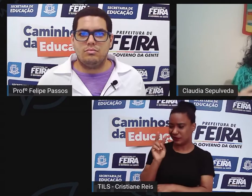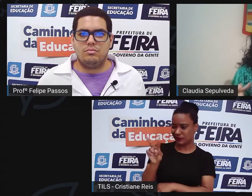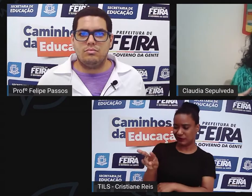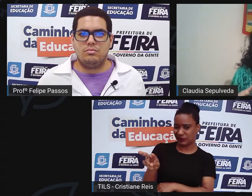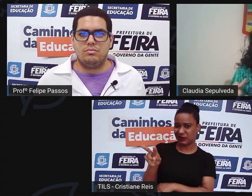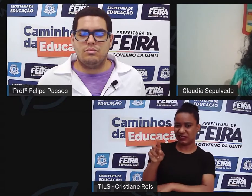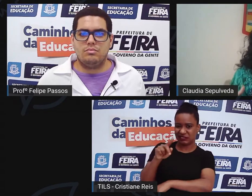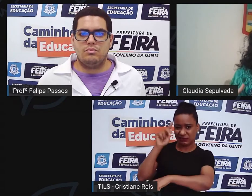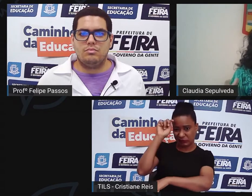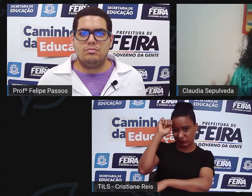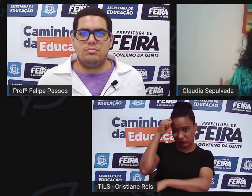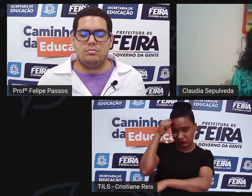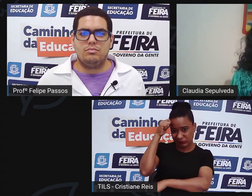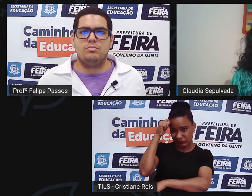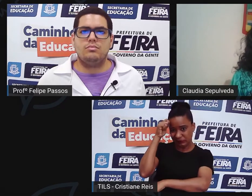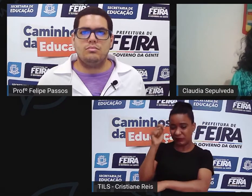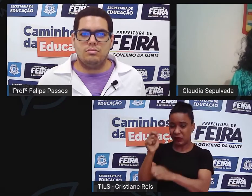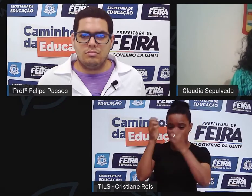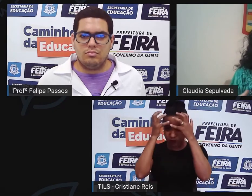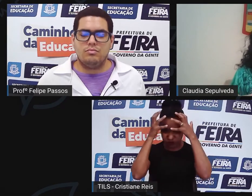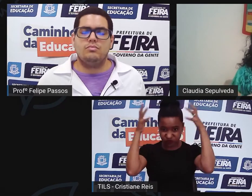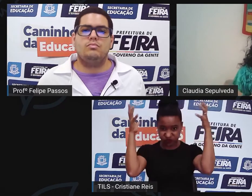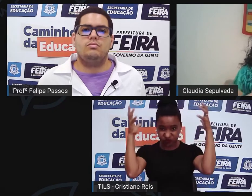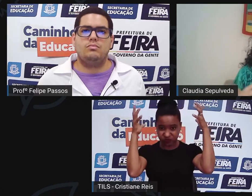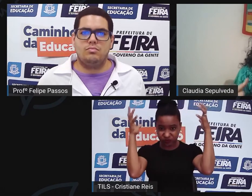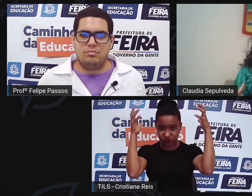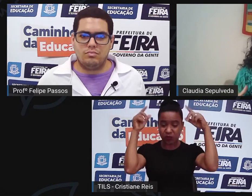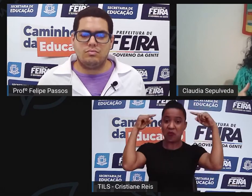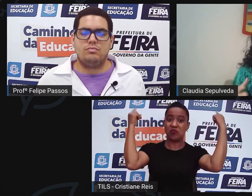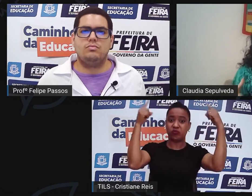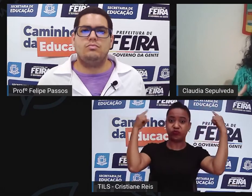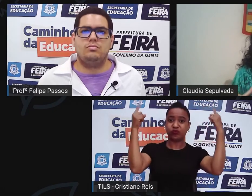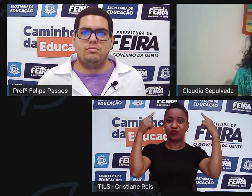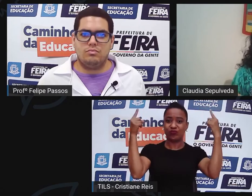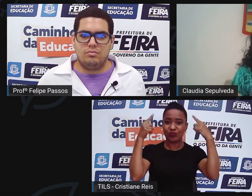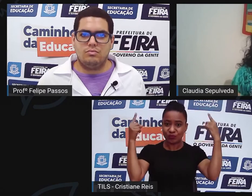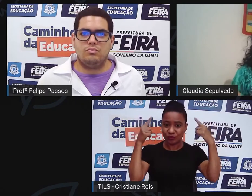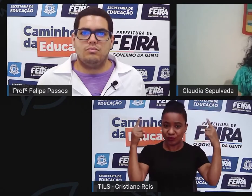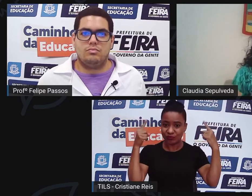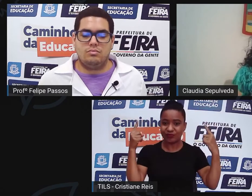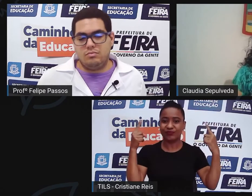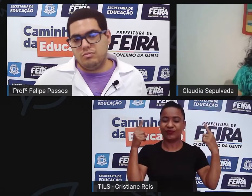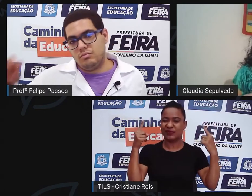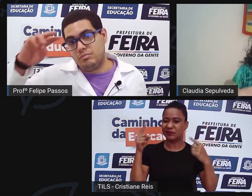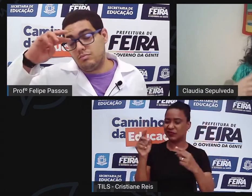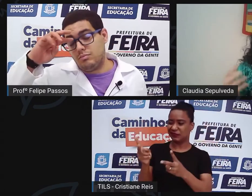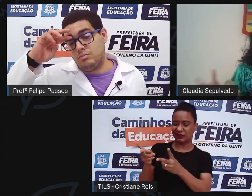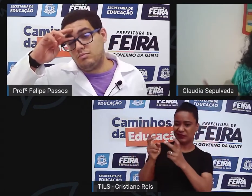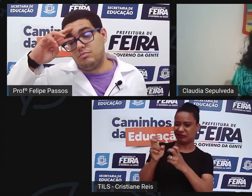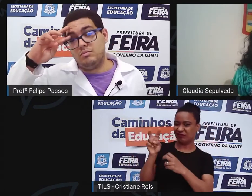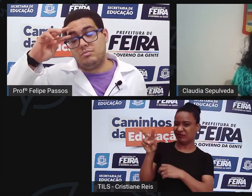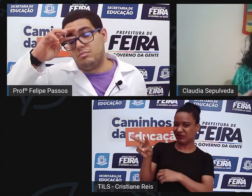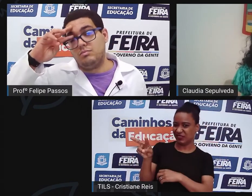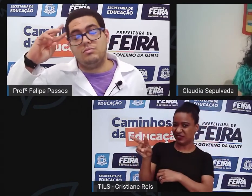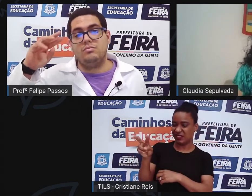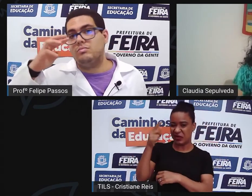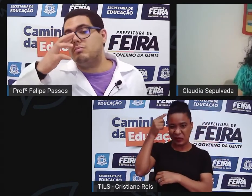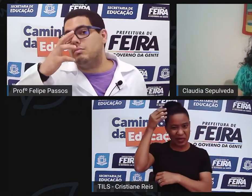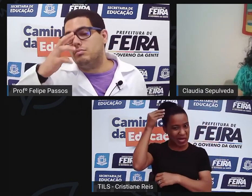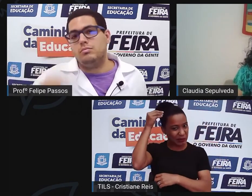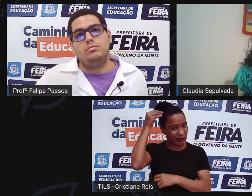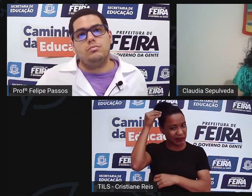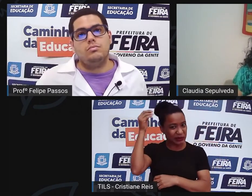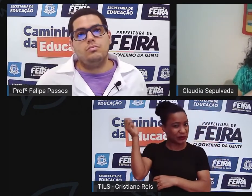porque usa um cabelo black power, né? E isso é visto como algo que denota desleixo ou que